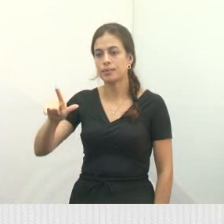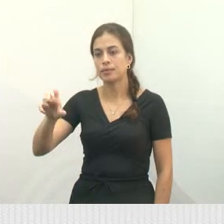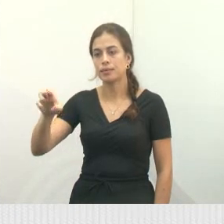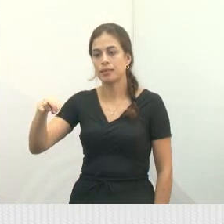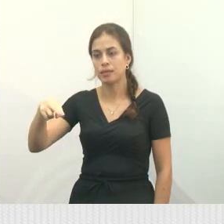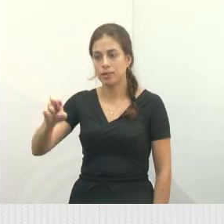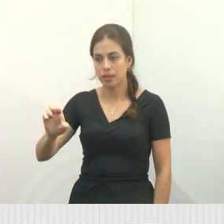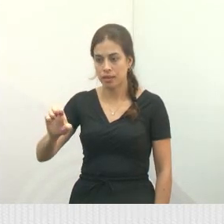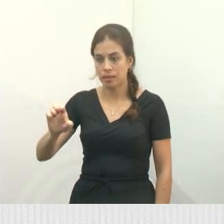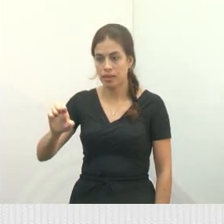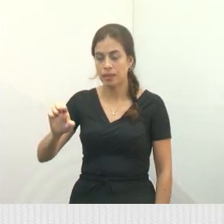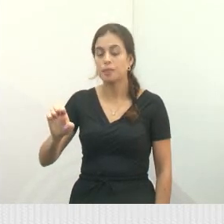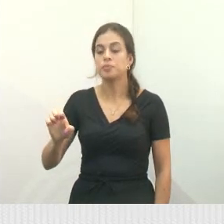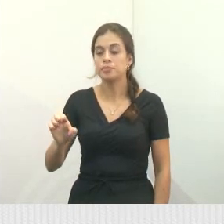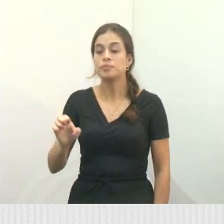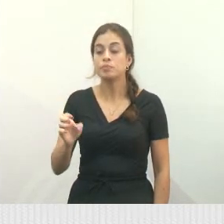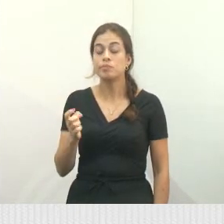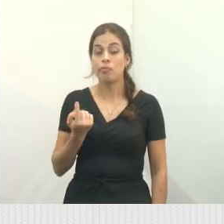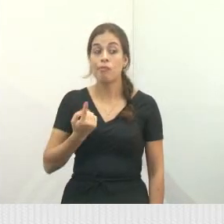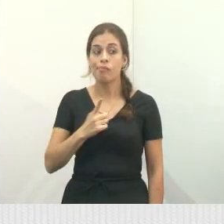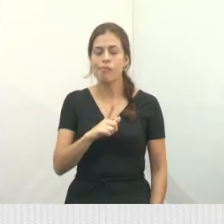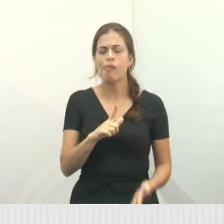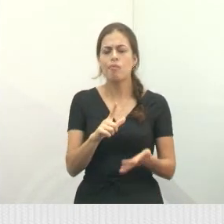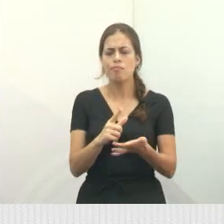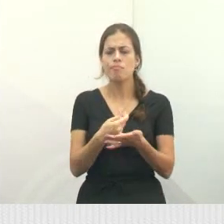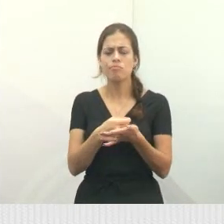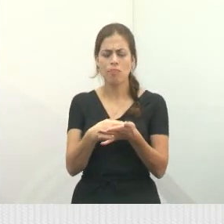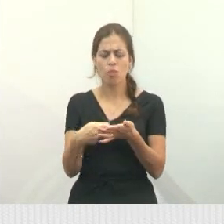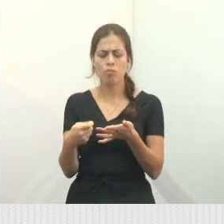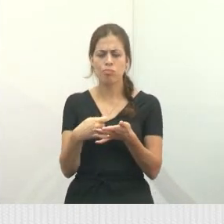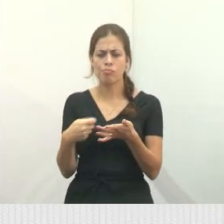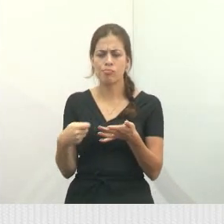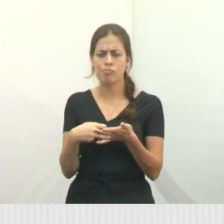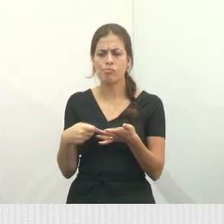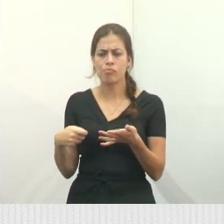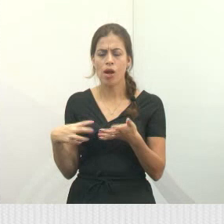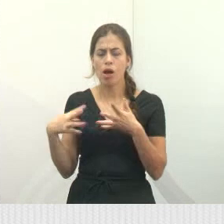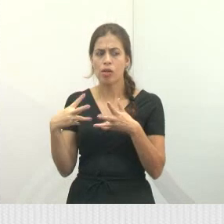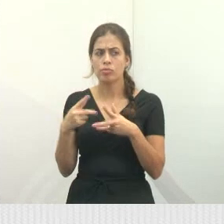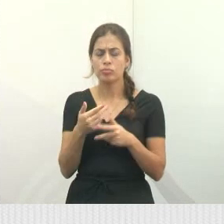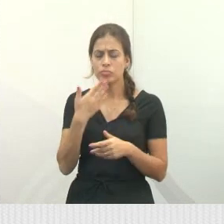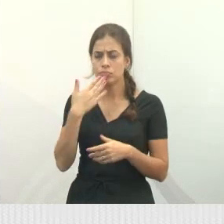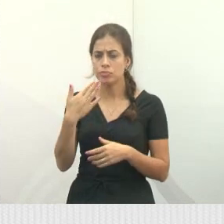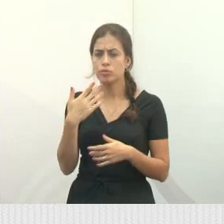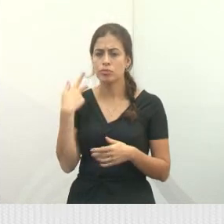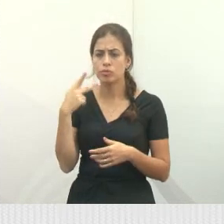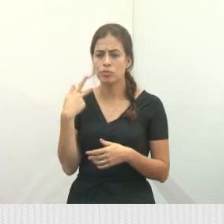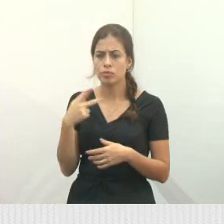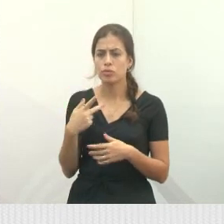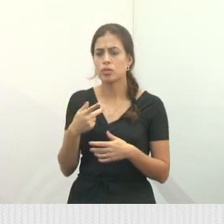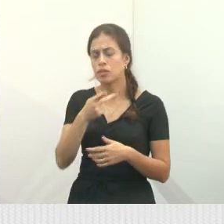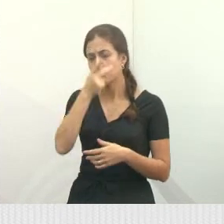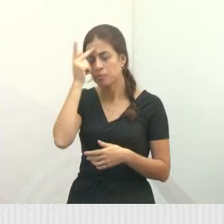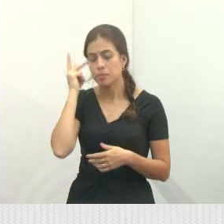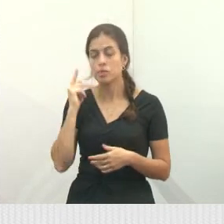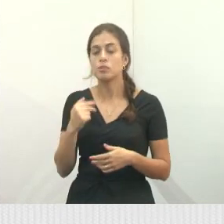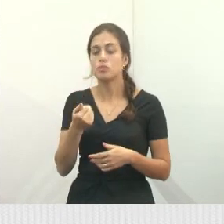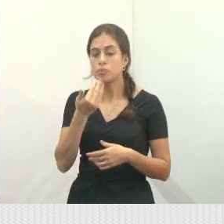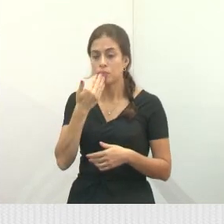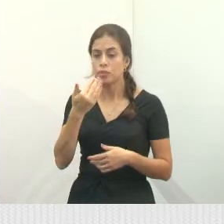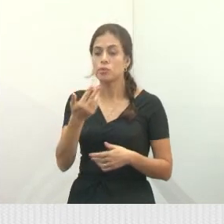no local anotando ali as demandas e os pedidos dos vereadores e